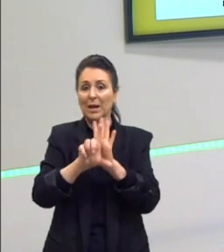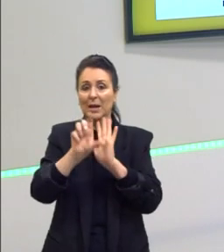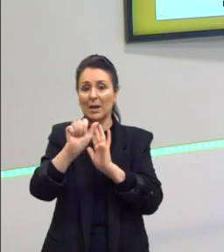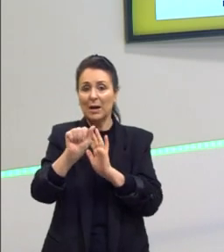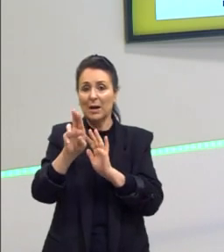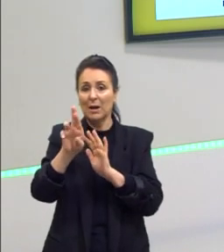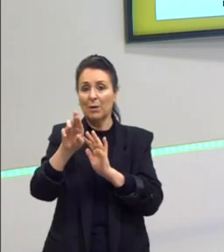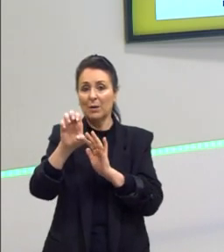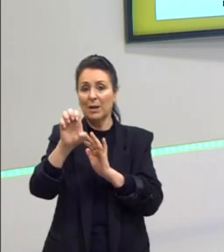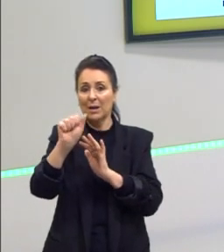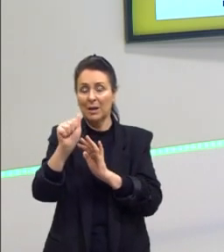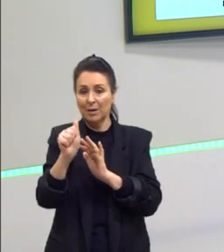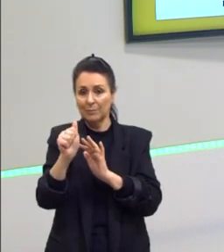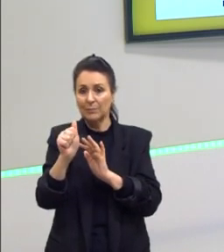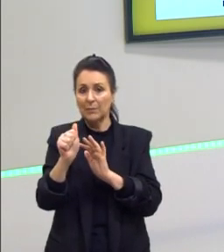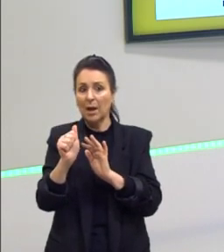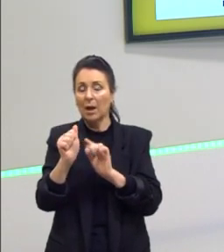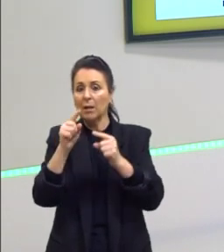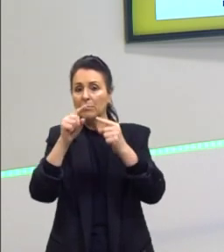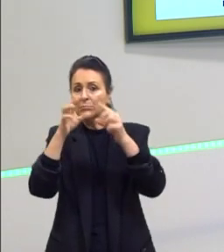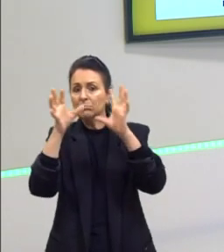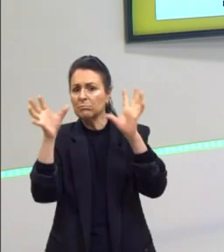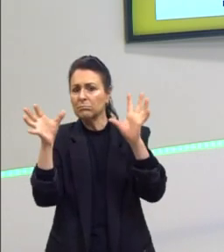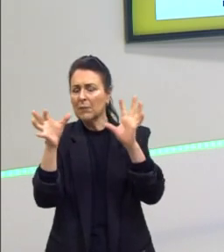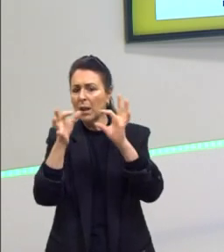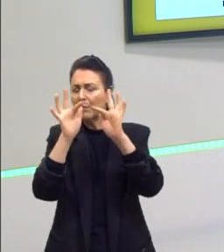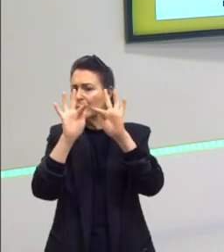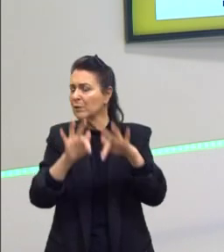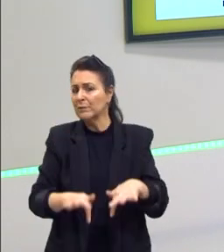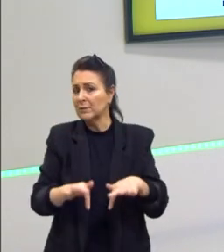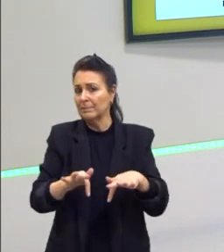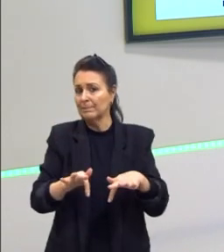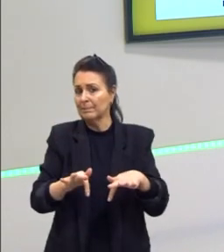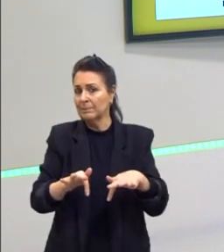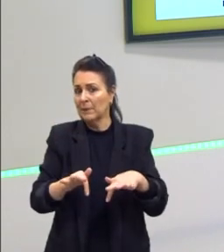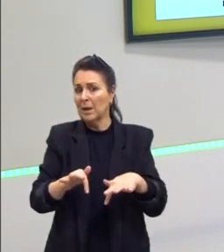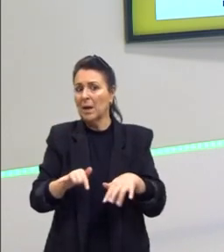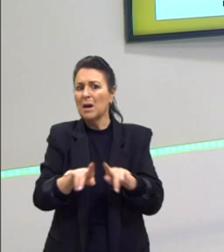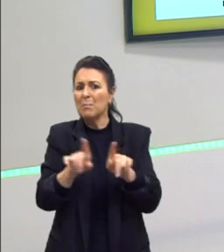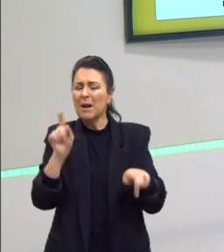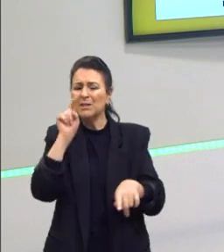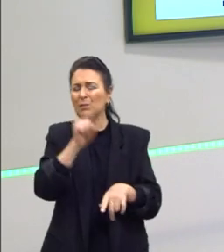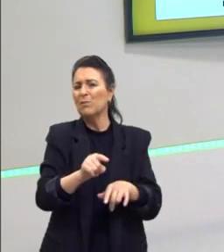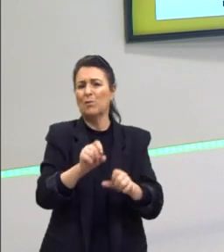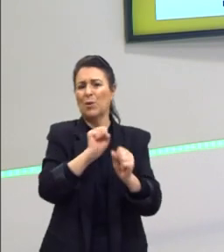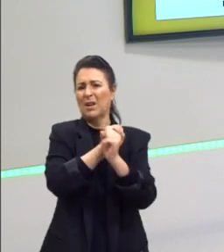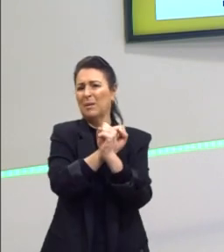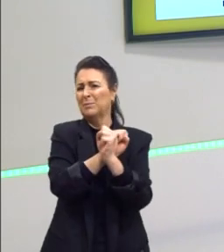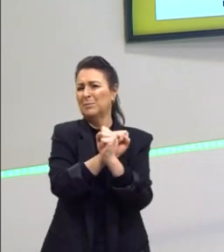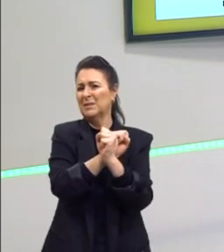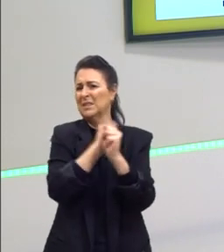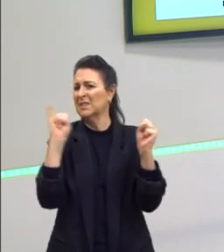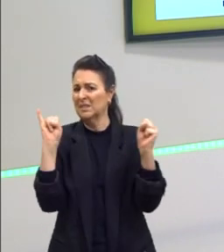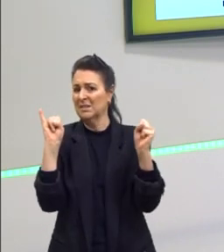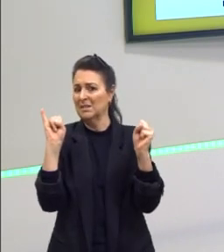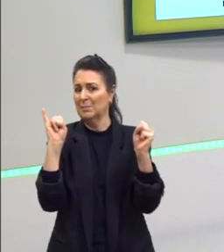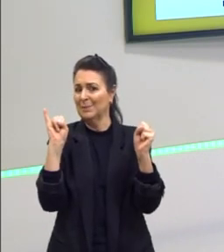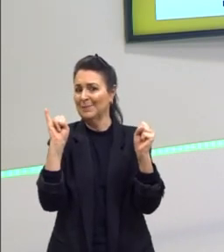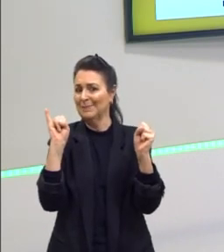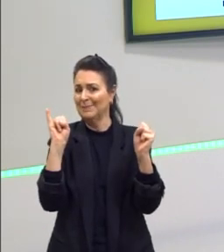Mas o que é muito importante a gente ressaltar? A gente não pode dizer que foi a princesa Isabel que deu a liberdade para as pessoas